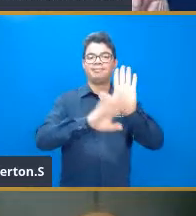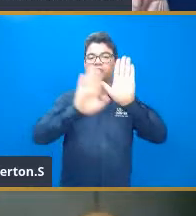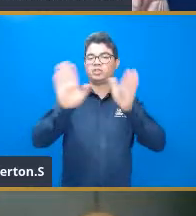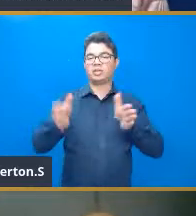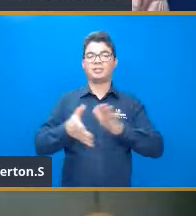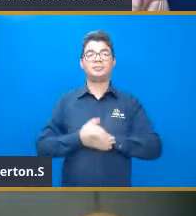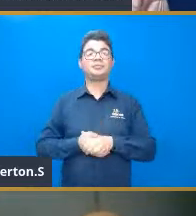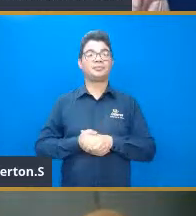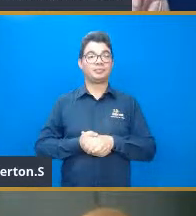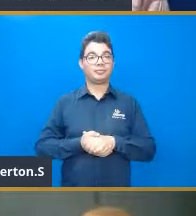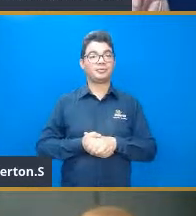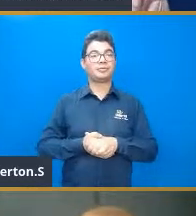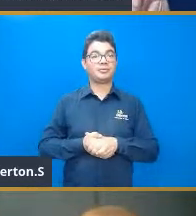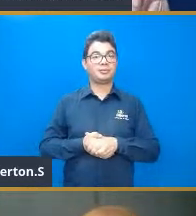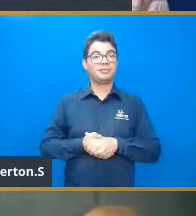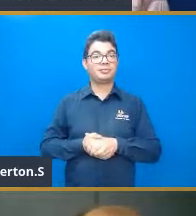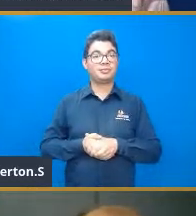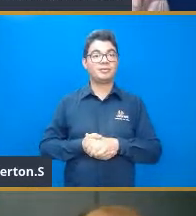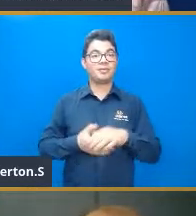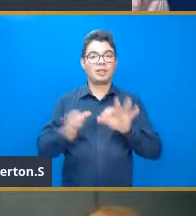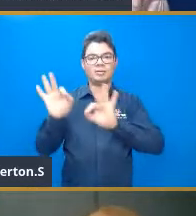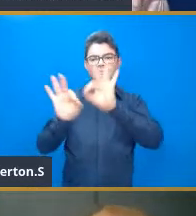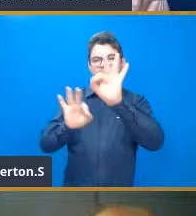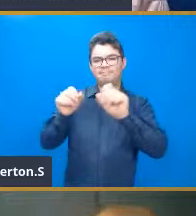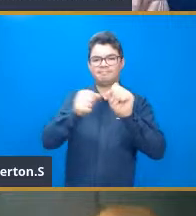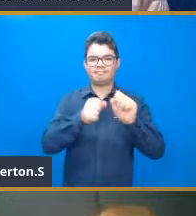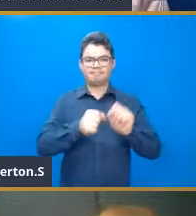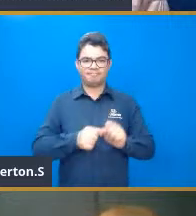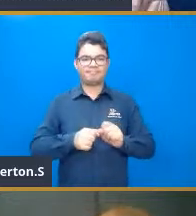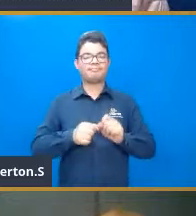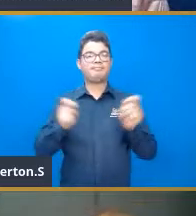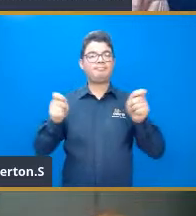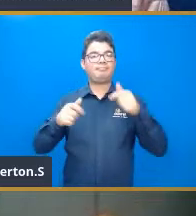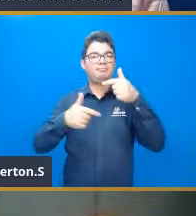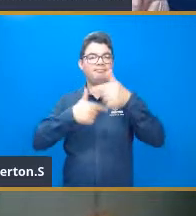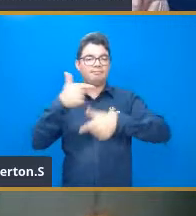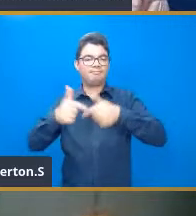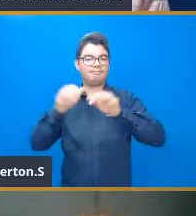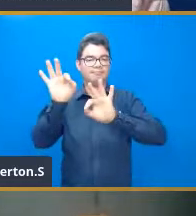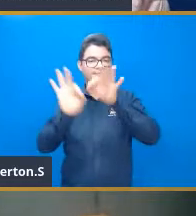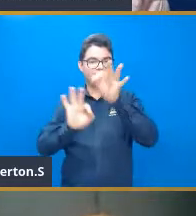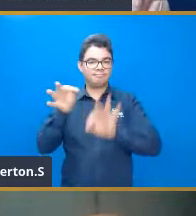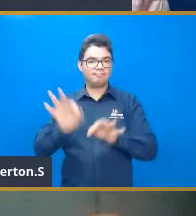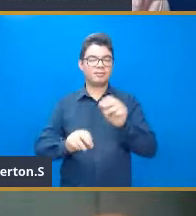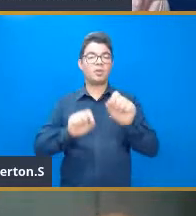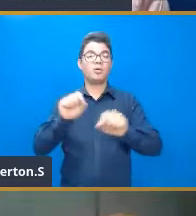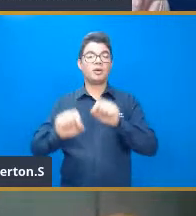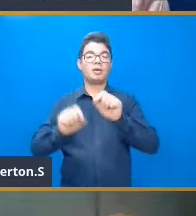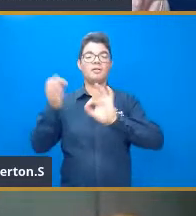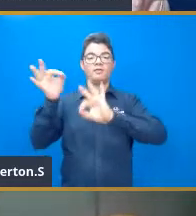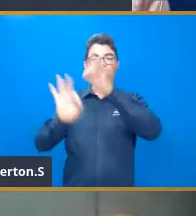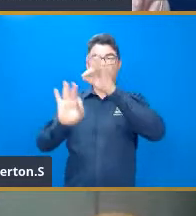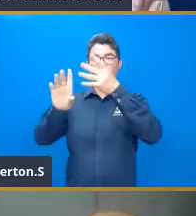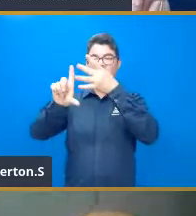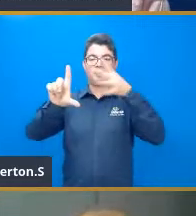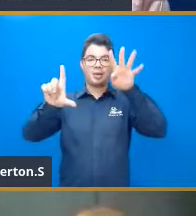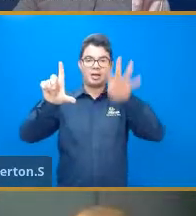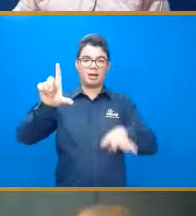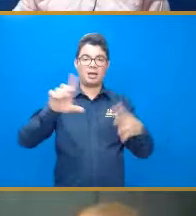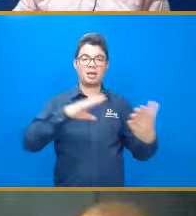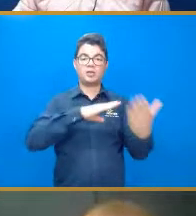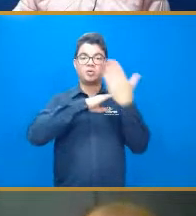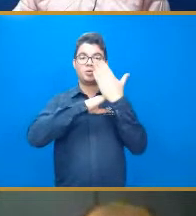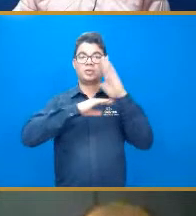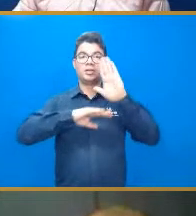e ficar ali fazendo aquela definição é extremamente trabalhoso, então, aquelas fórmulas, né, as tabelas ali, já ajudam na